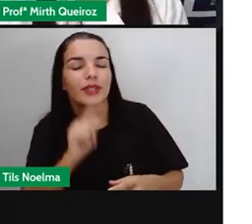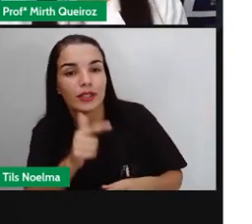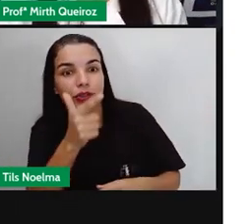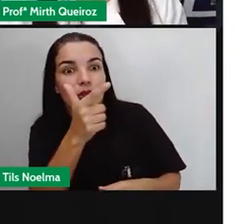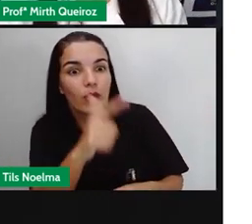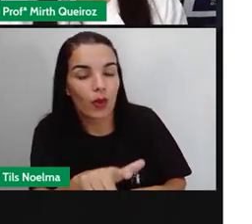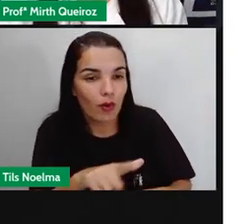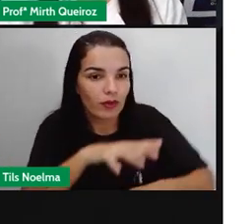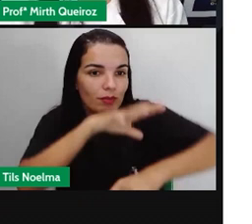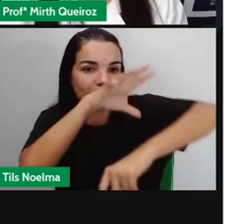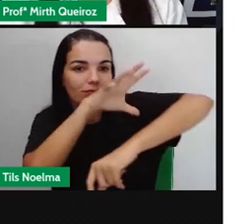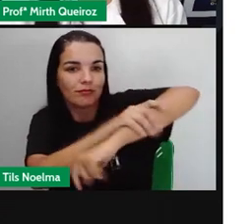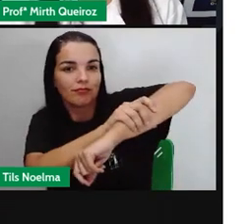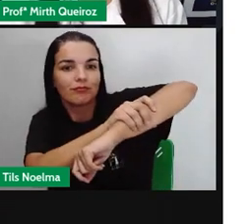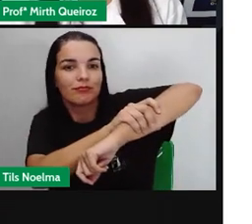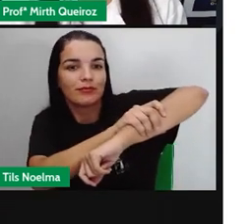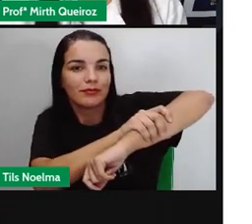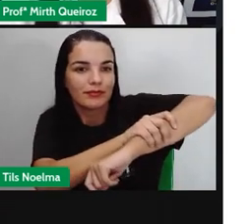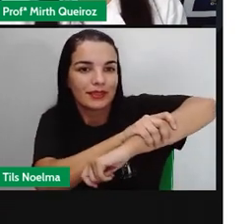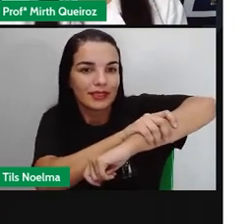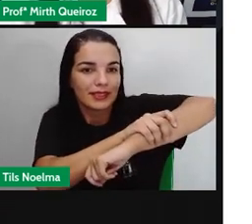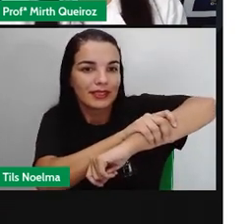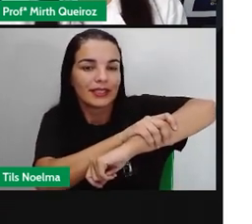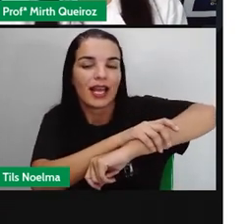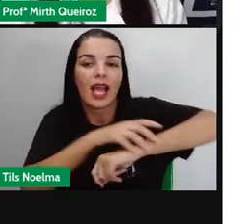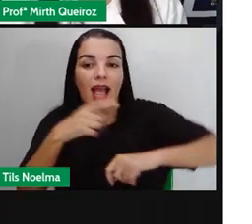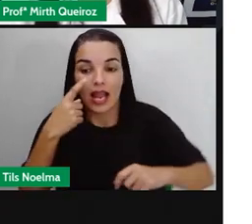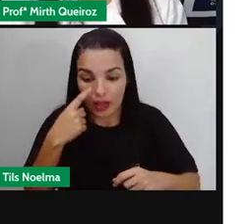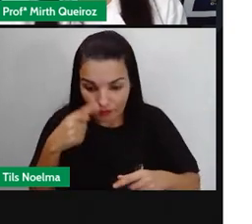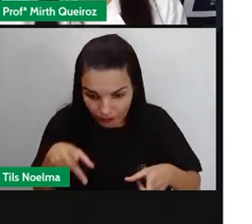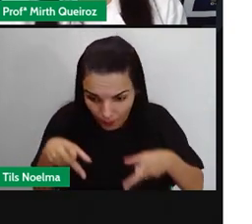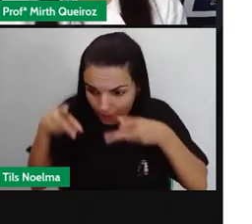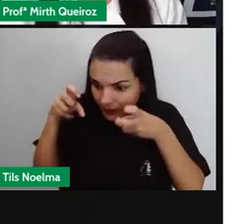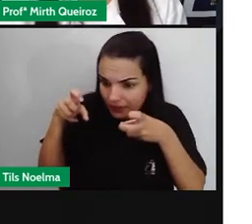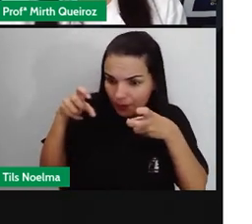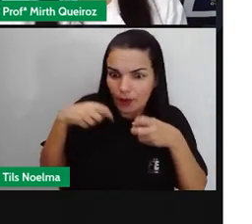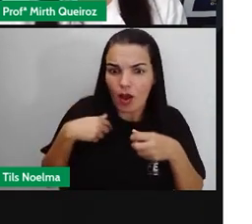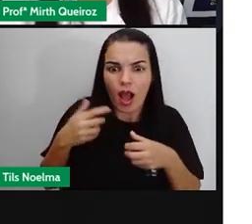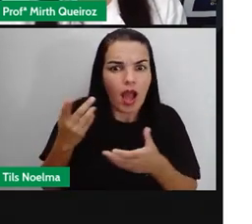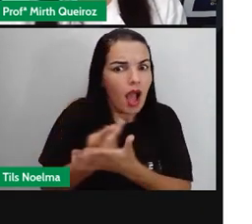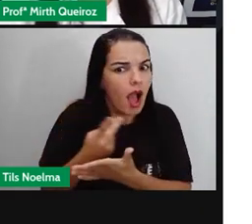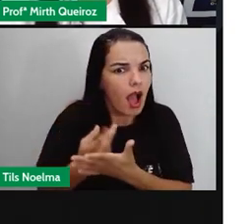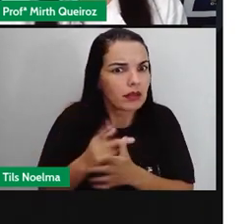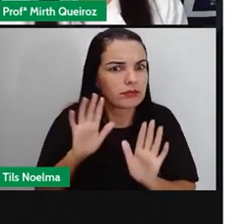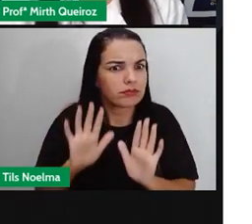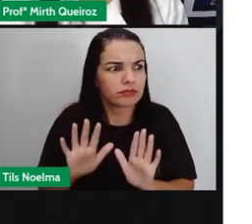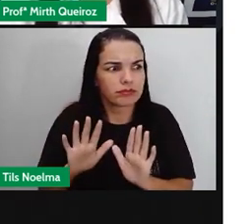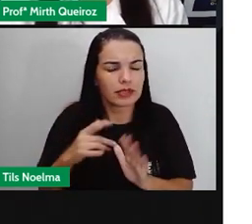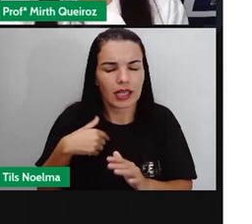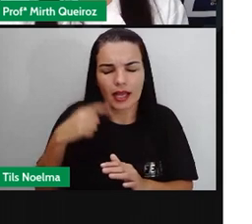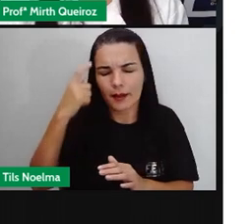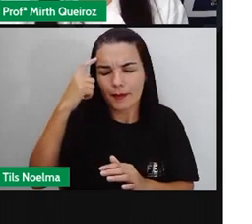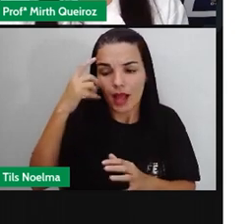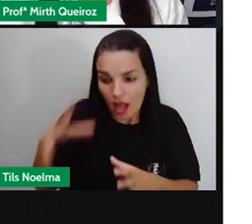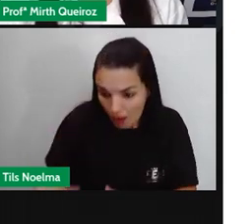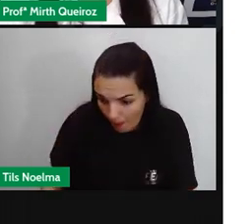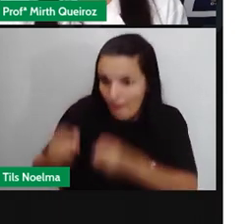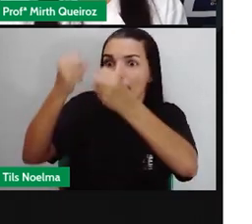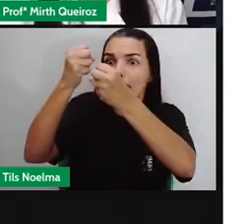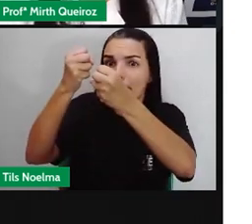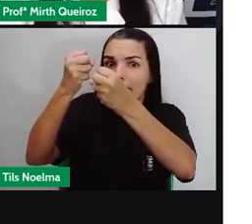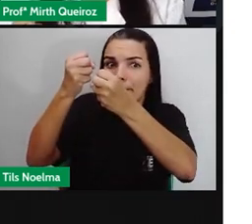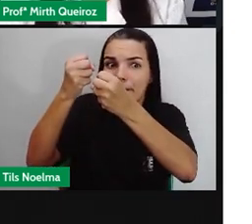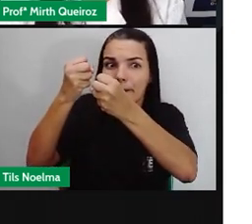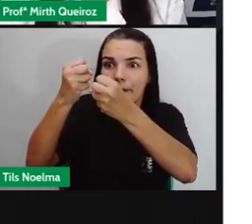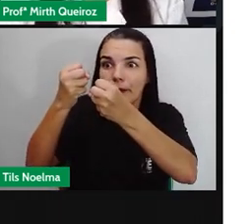agarrar as pernas dela. E aí ela percebeu que havia algo estranho, me pegou pelos